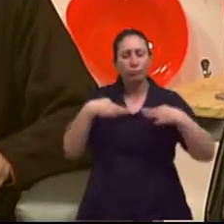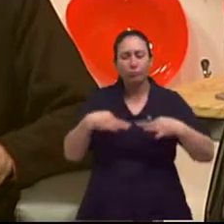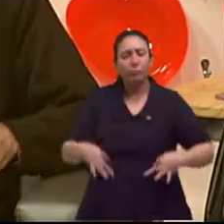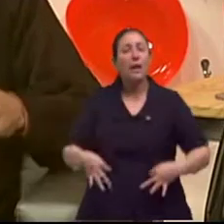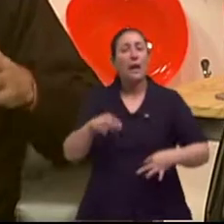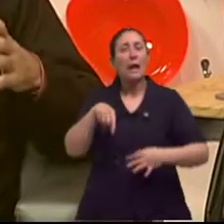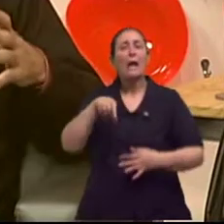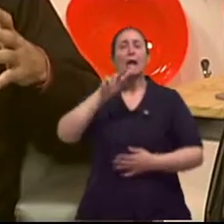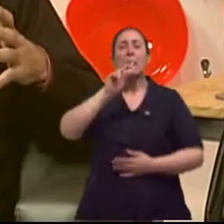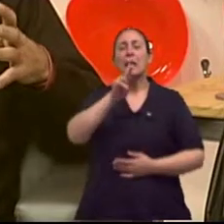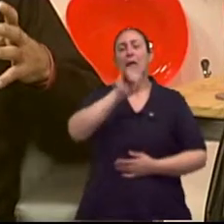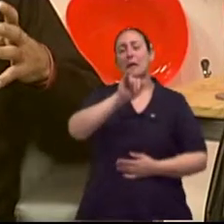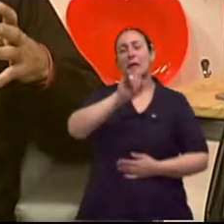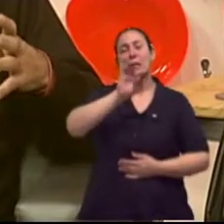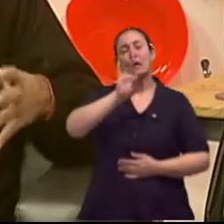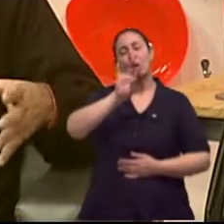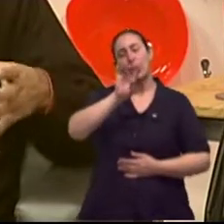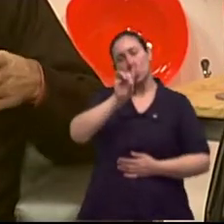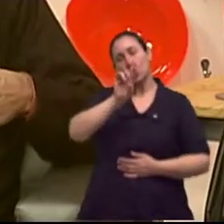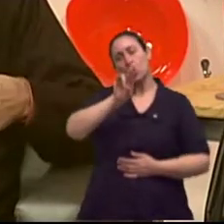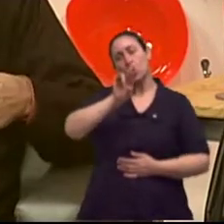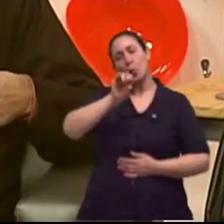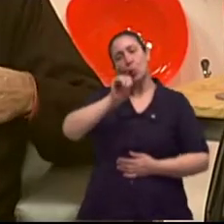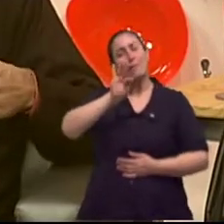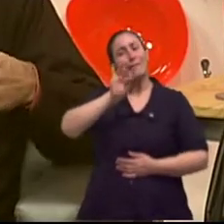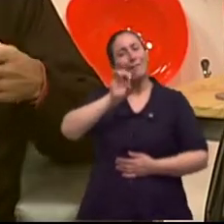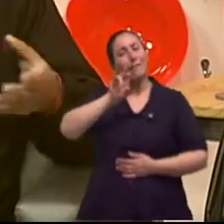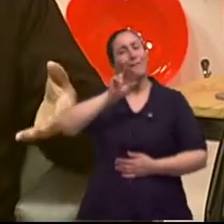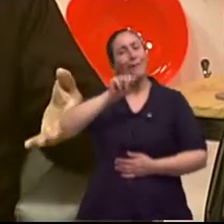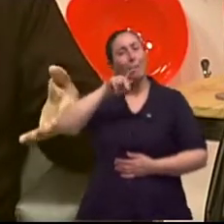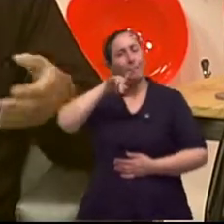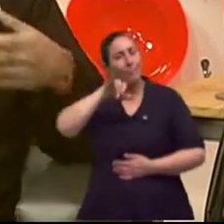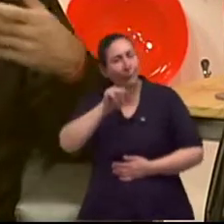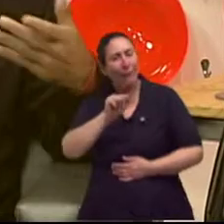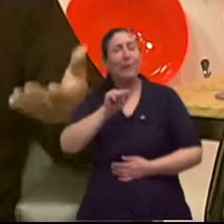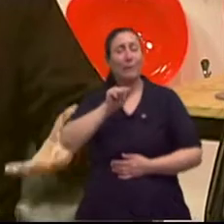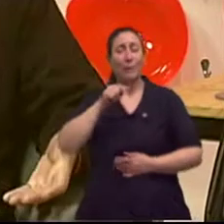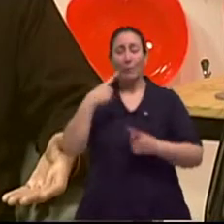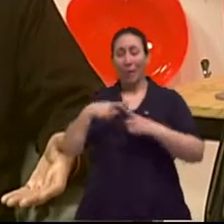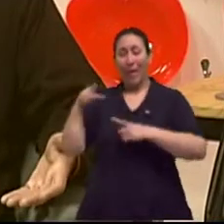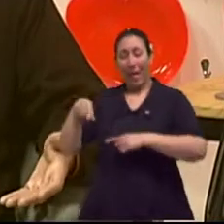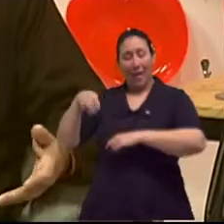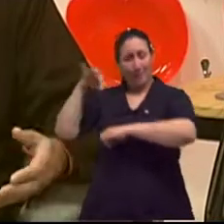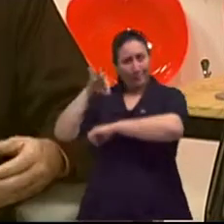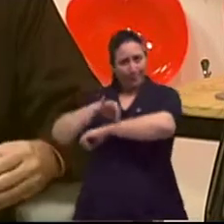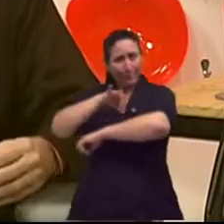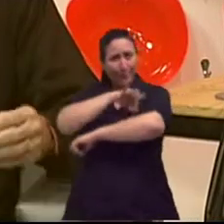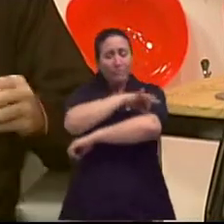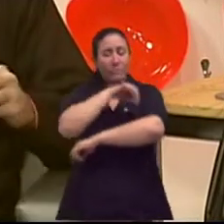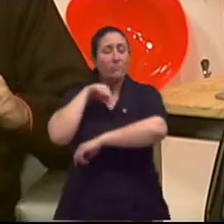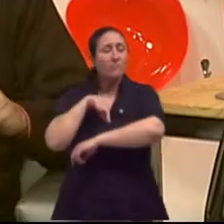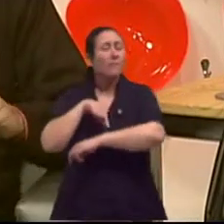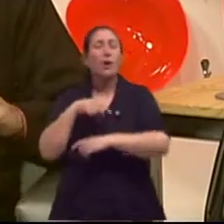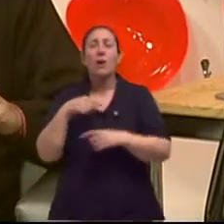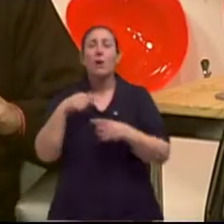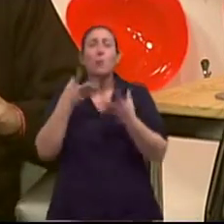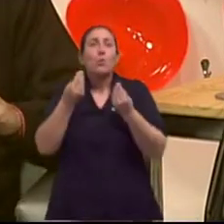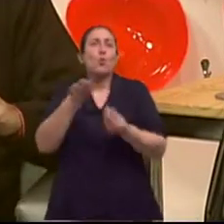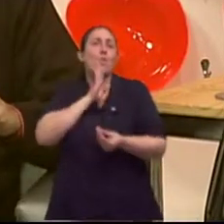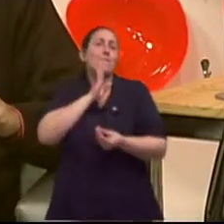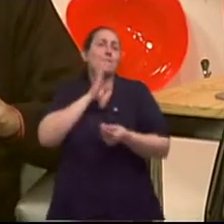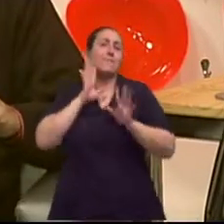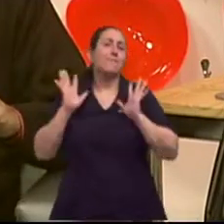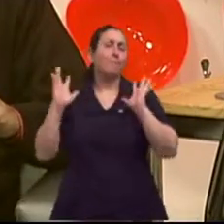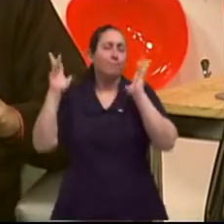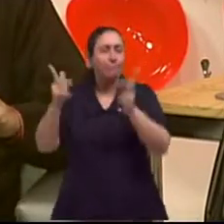usar dessa medicina chinesa. E a acupuntura, como ela é mais conhecida, a gente sabe assim, ela